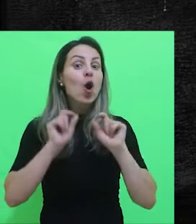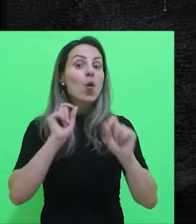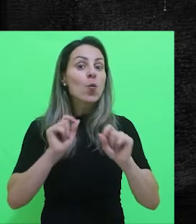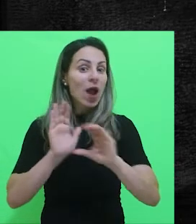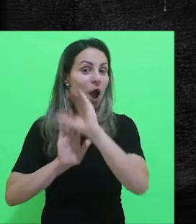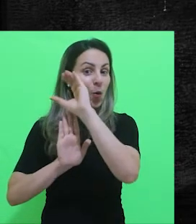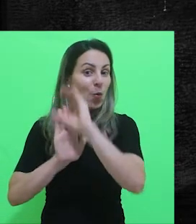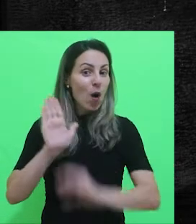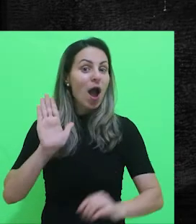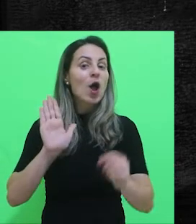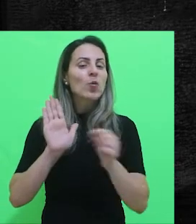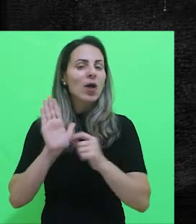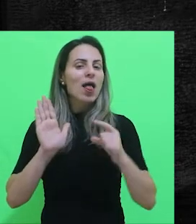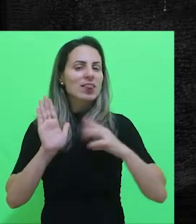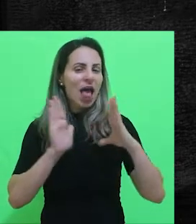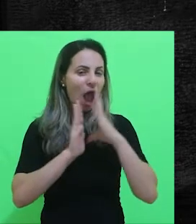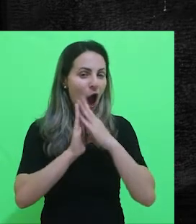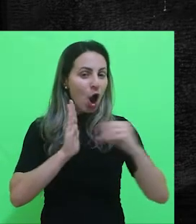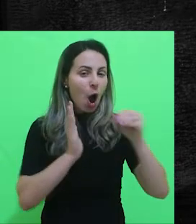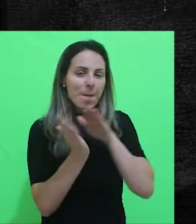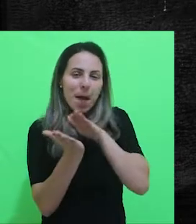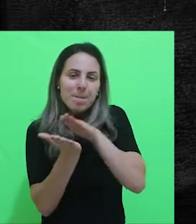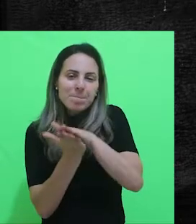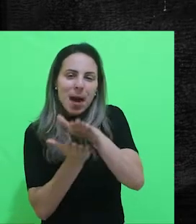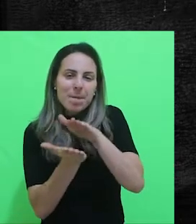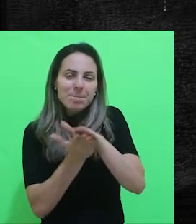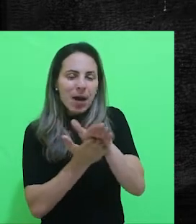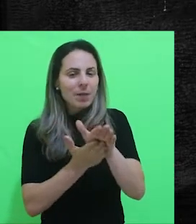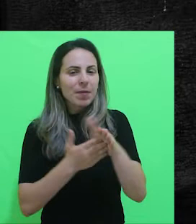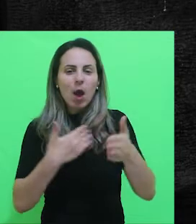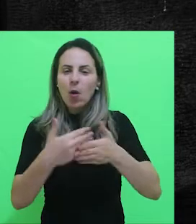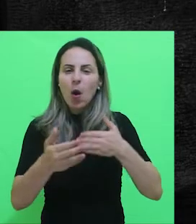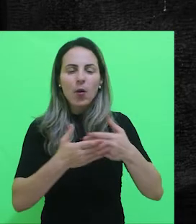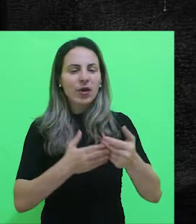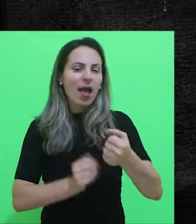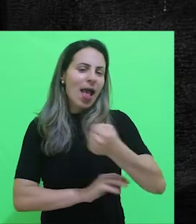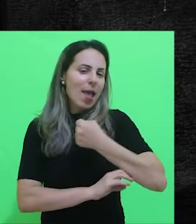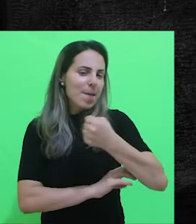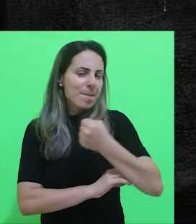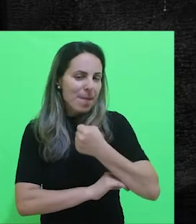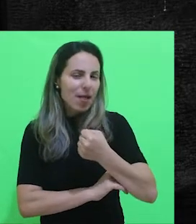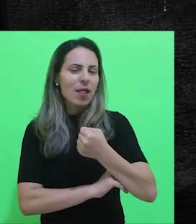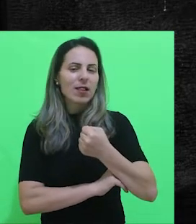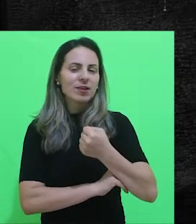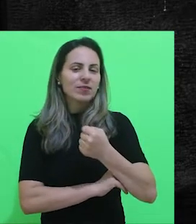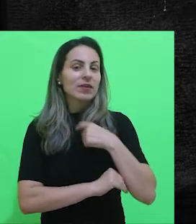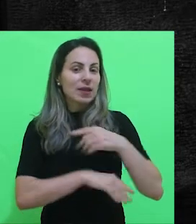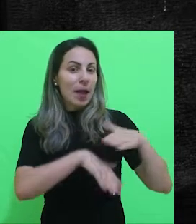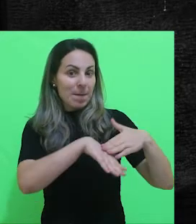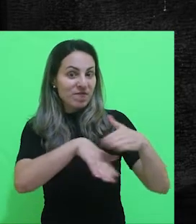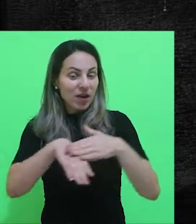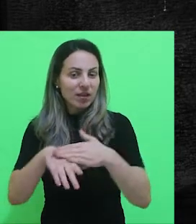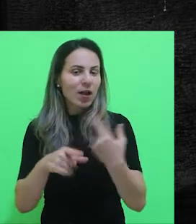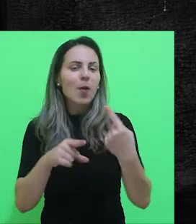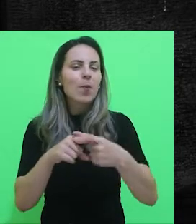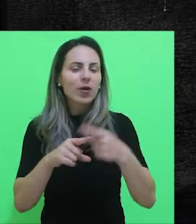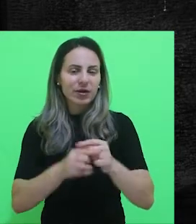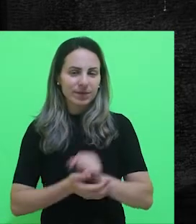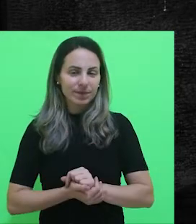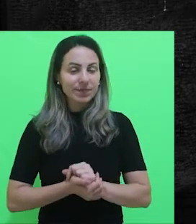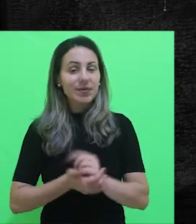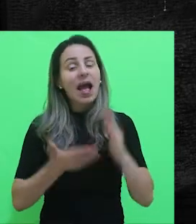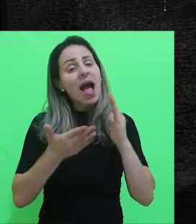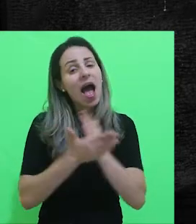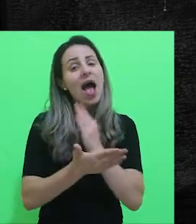currículo é levar uma cópia impressa dele para qualquer entrevista ou processo seletivo que você venha fazer. Por quê? Porque